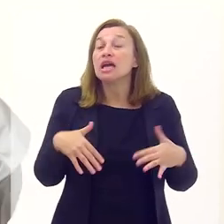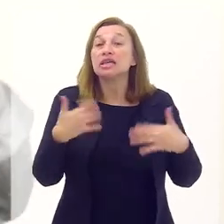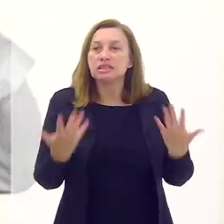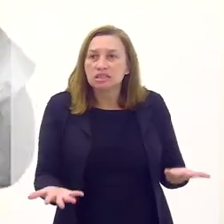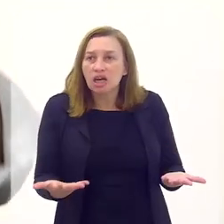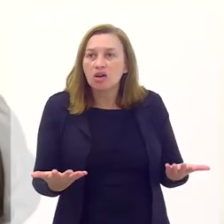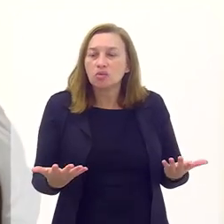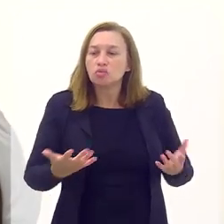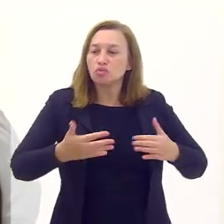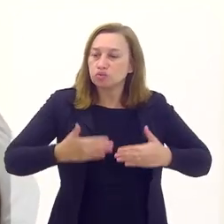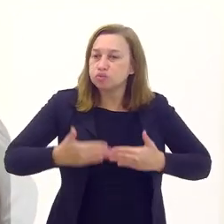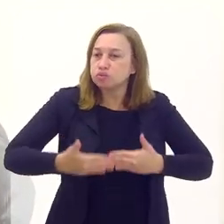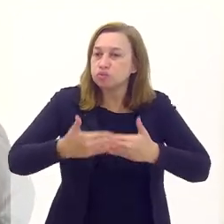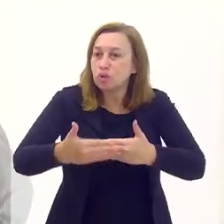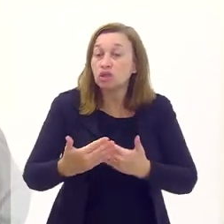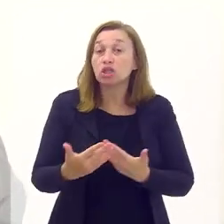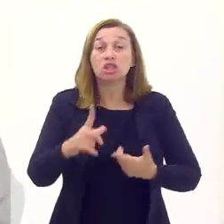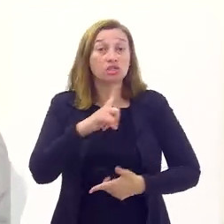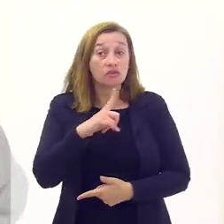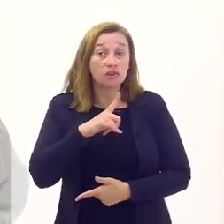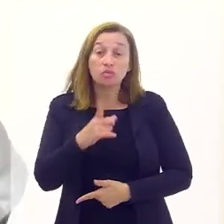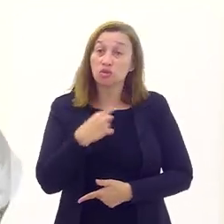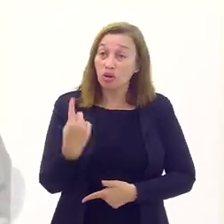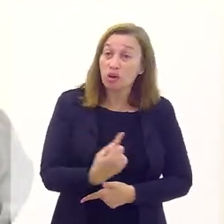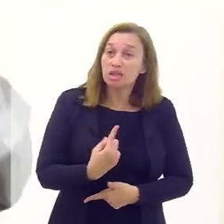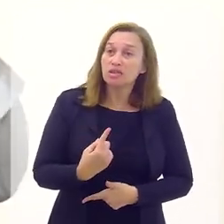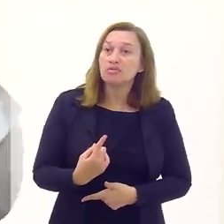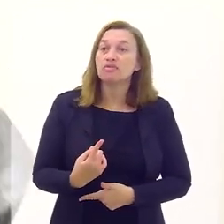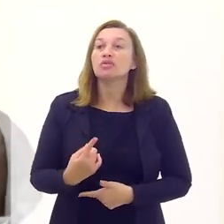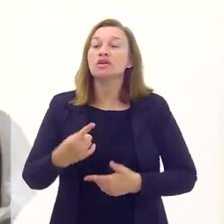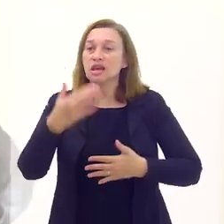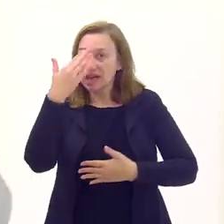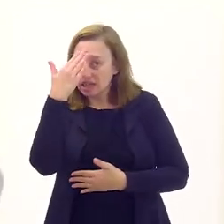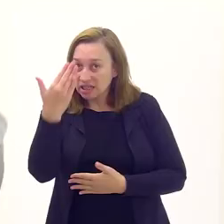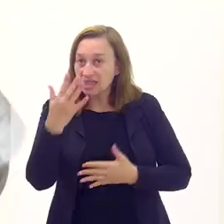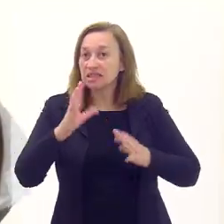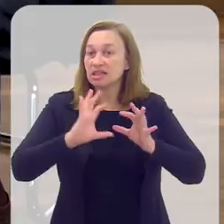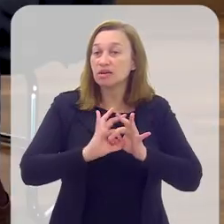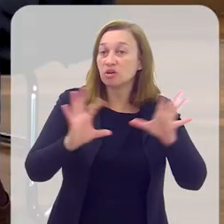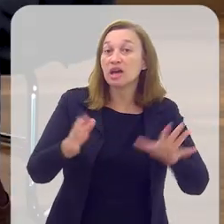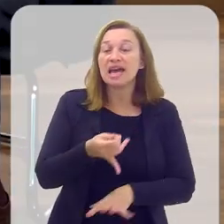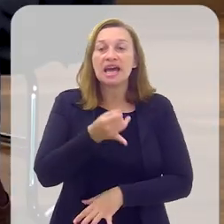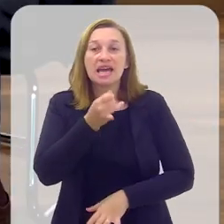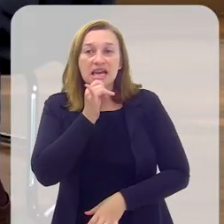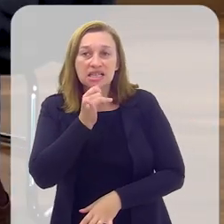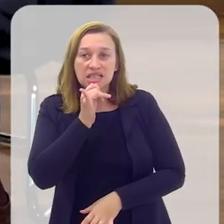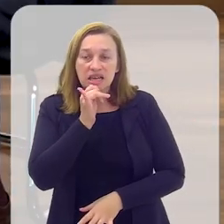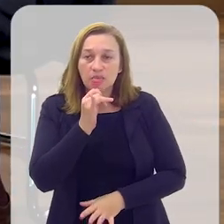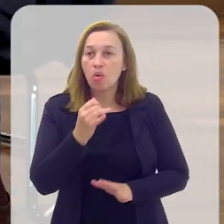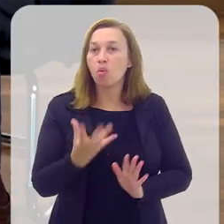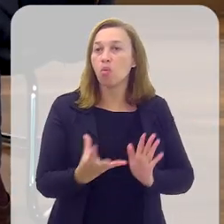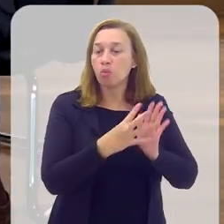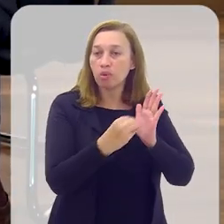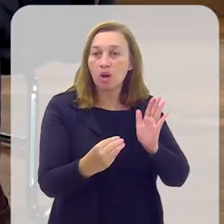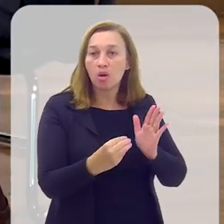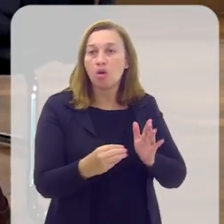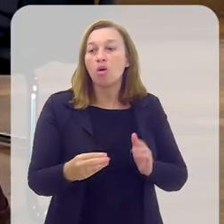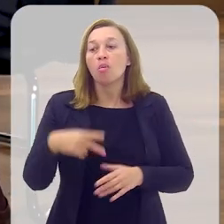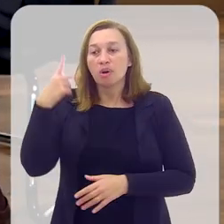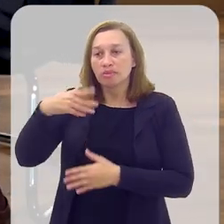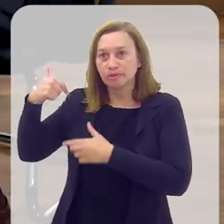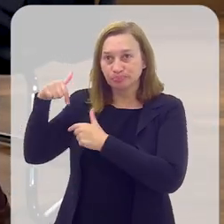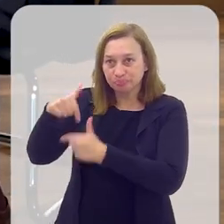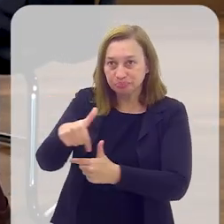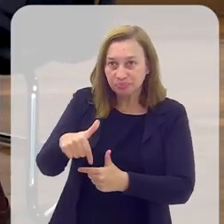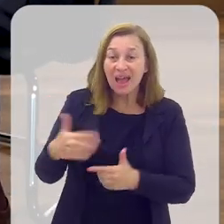Então, os grandes avanços que nós tivemos foram, graças à democracia. Então, um exemplo, o parlamento é muito conservador.